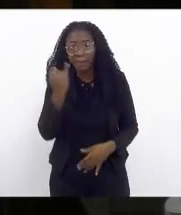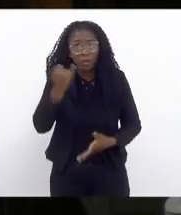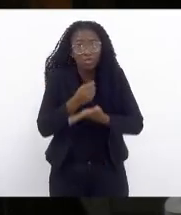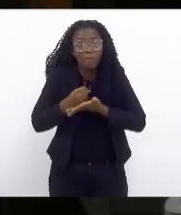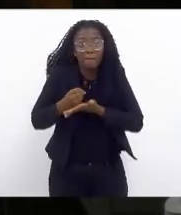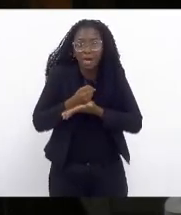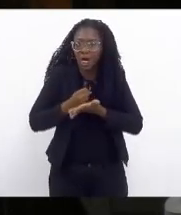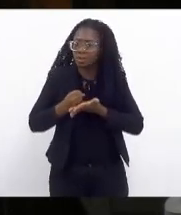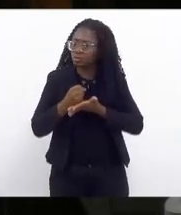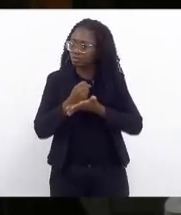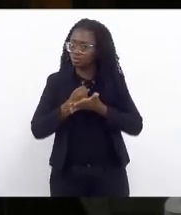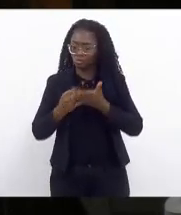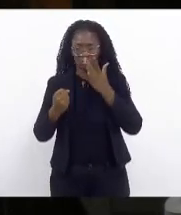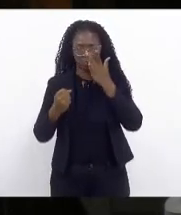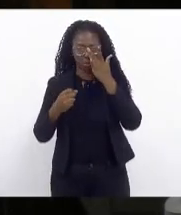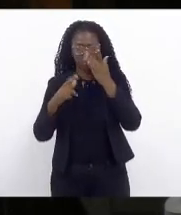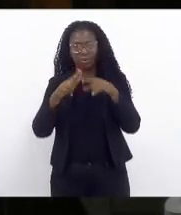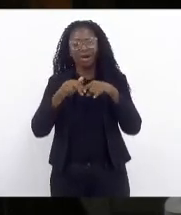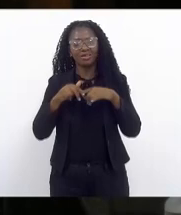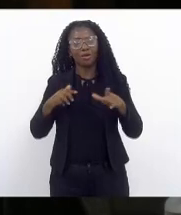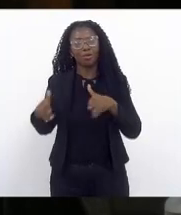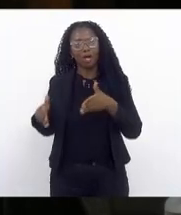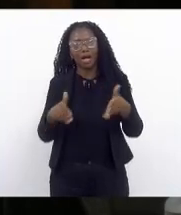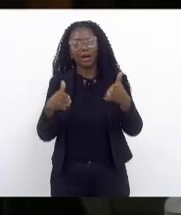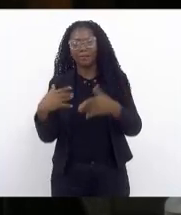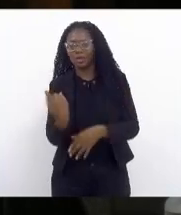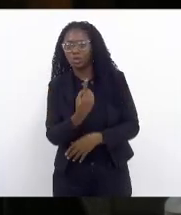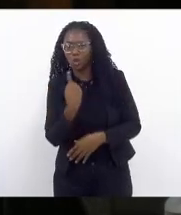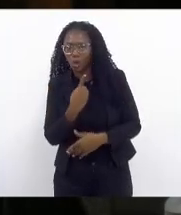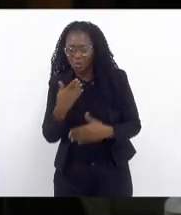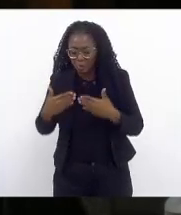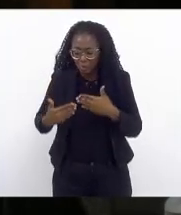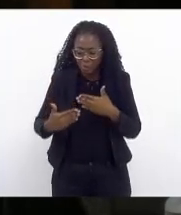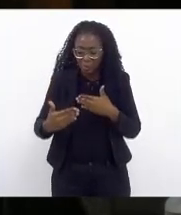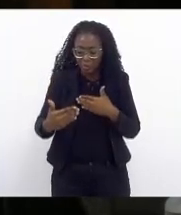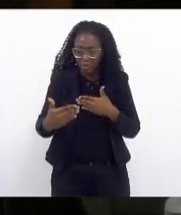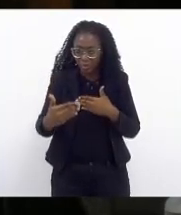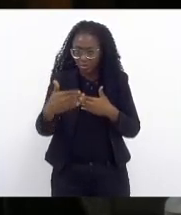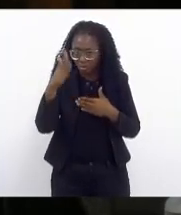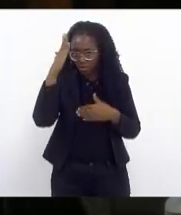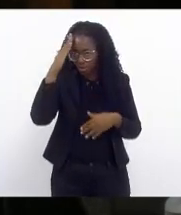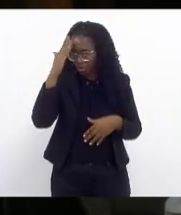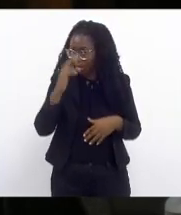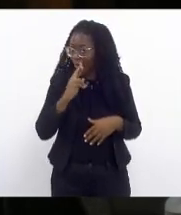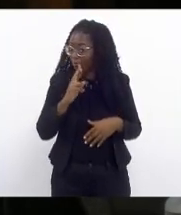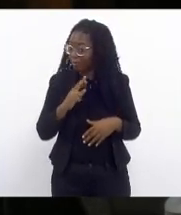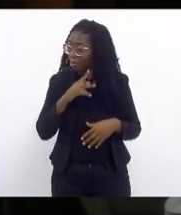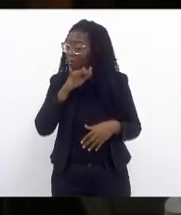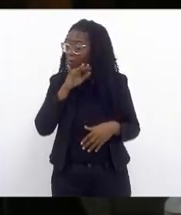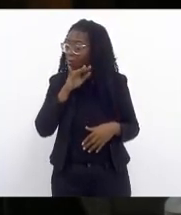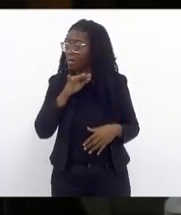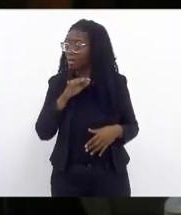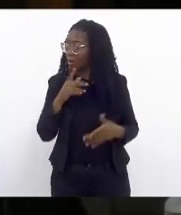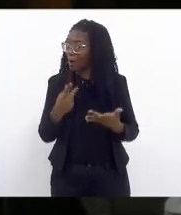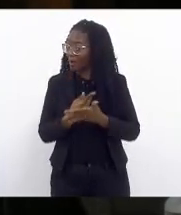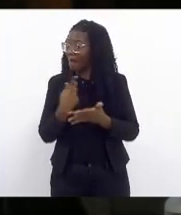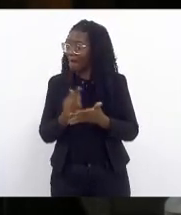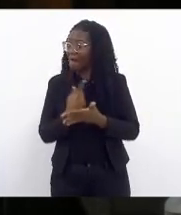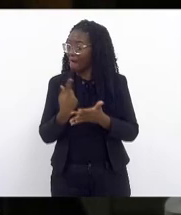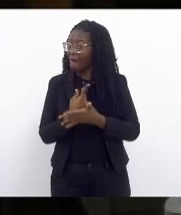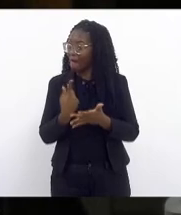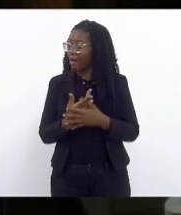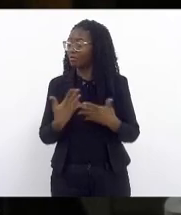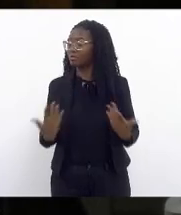porque no caminho que nós estamos é para dar errado não é para dar certo é para dar errado e